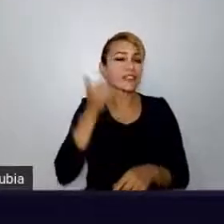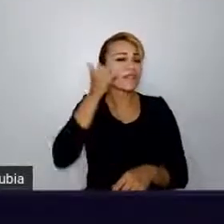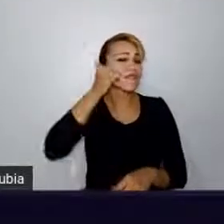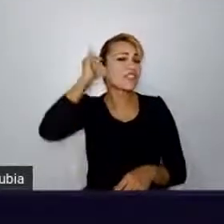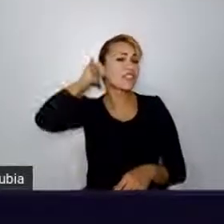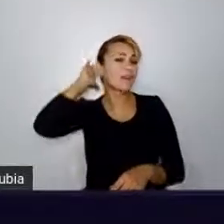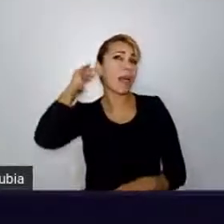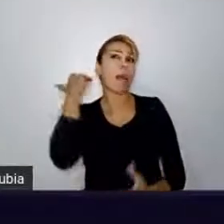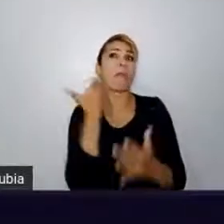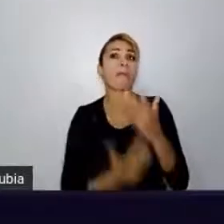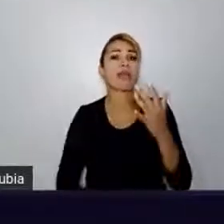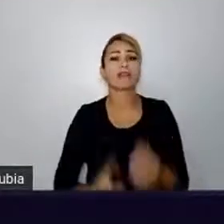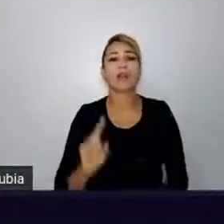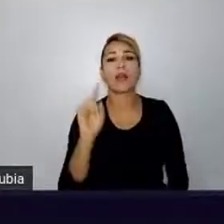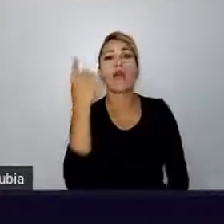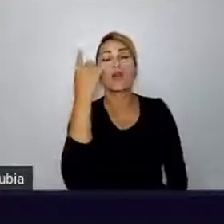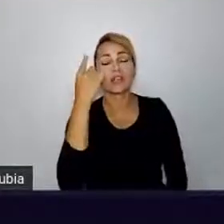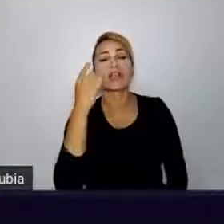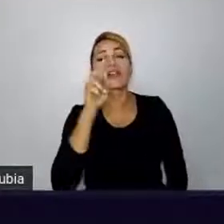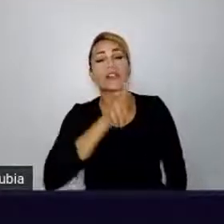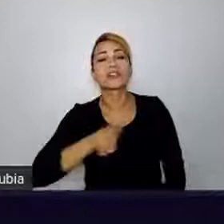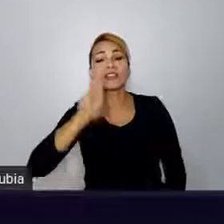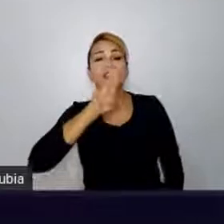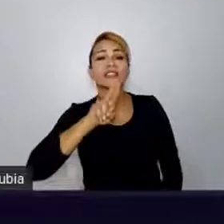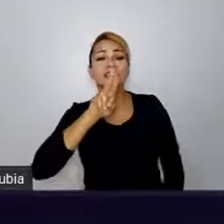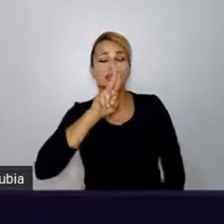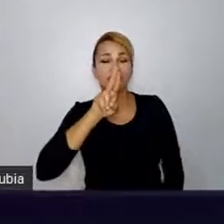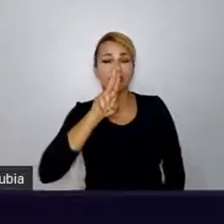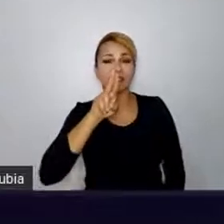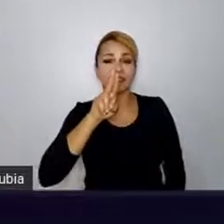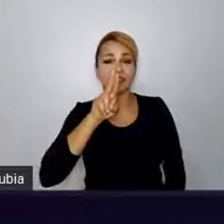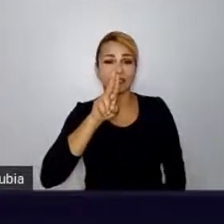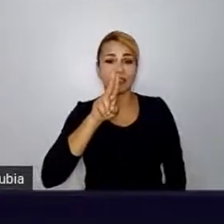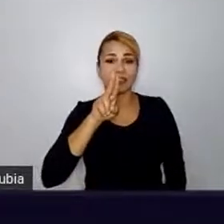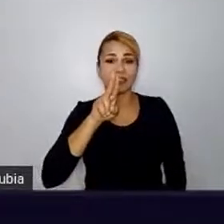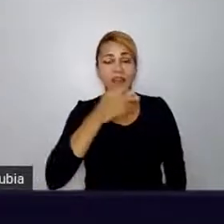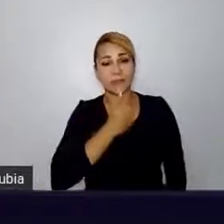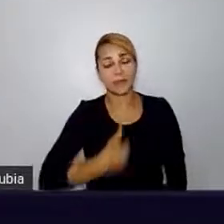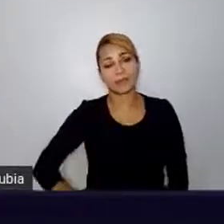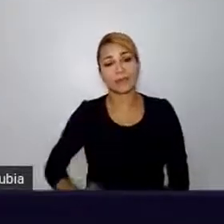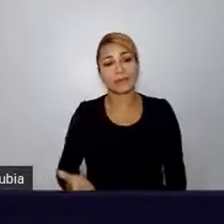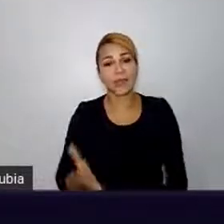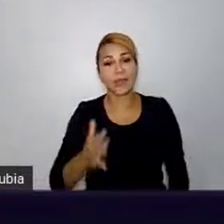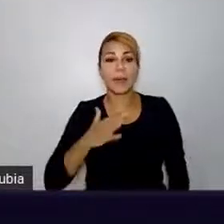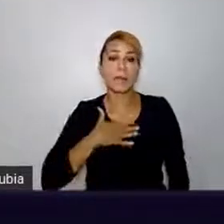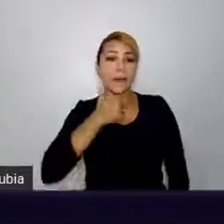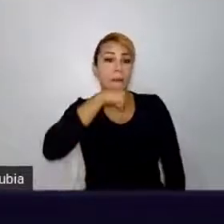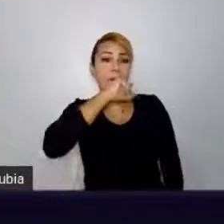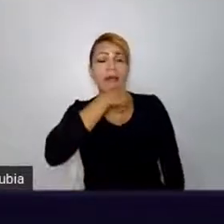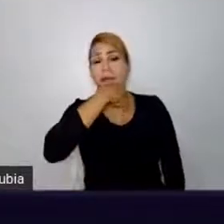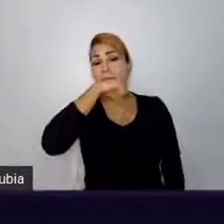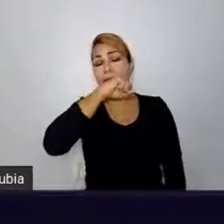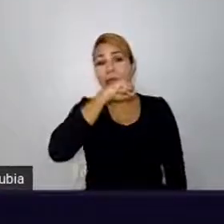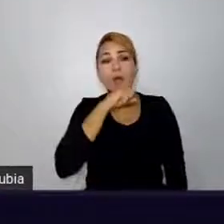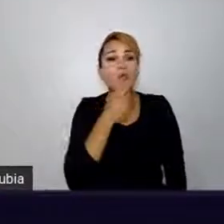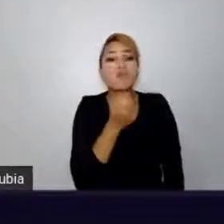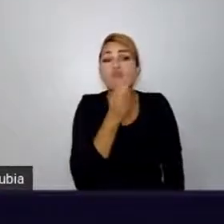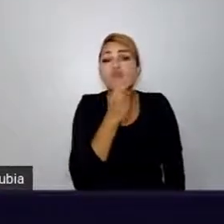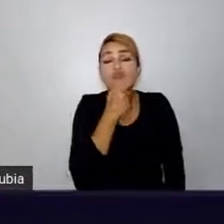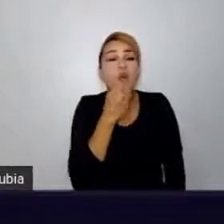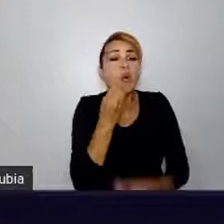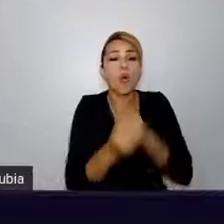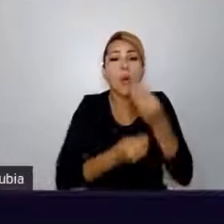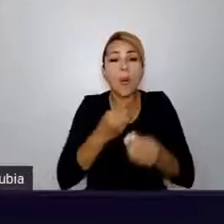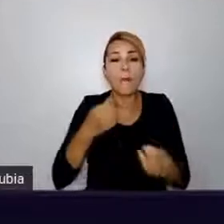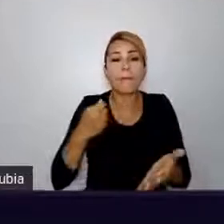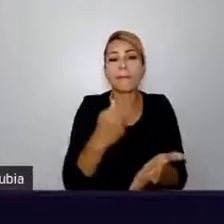naquela época. E meus pais não tinham como pagar uma faculdade para mim. Então, eu sugeri que eu